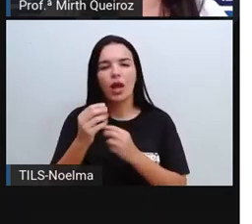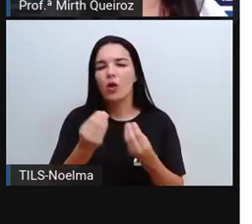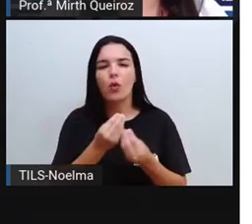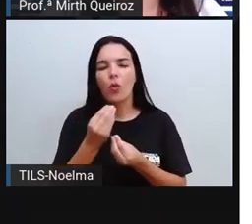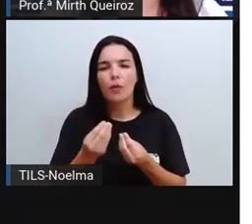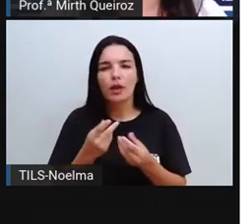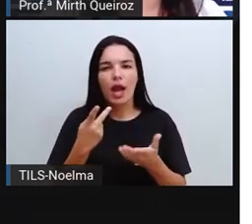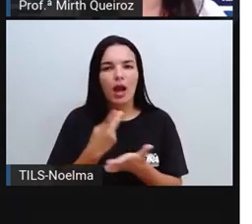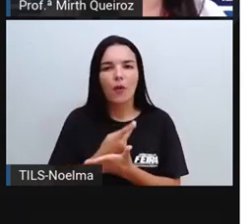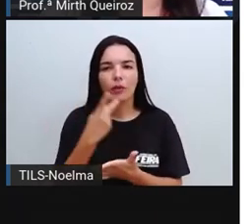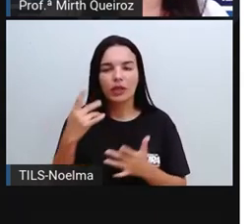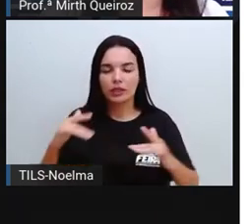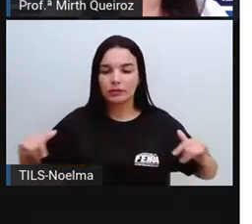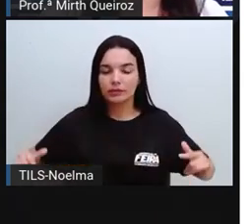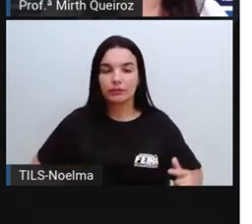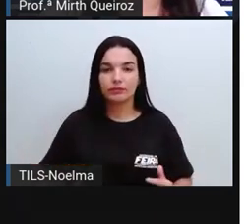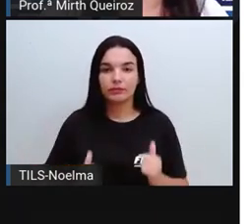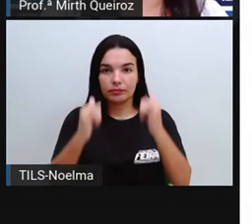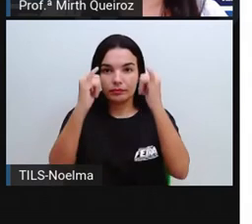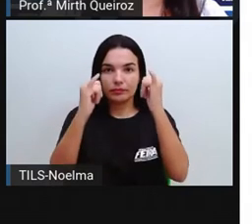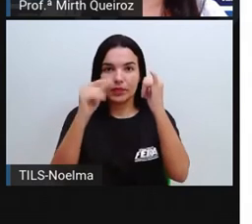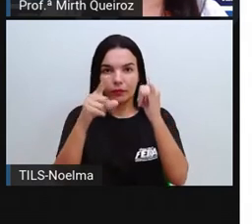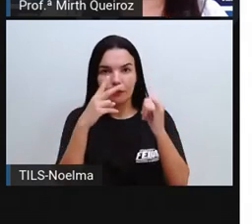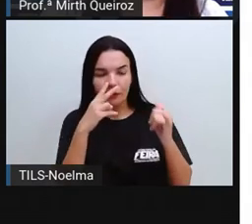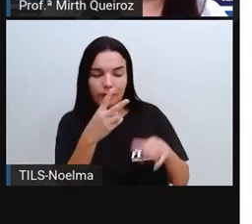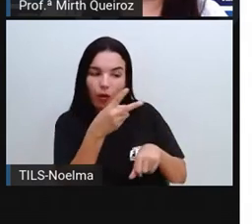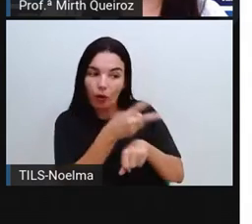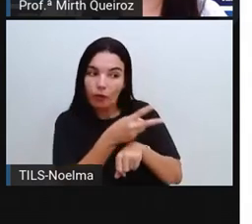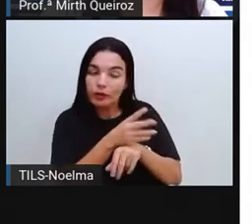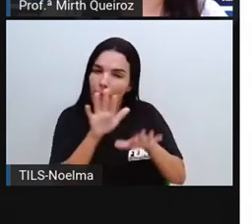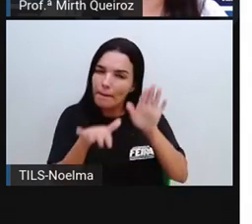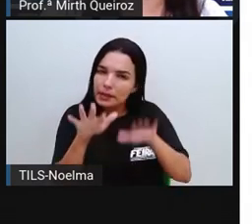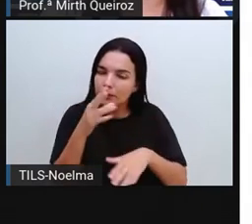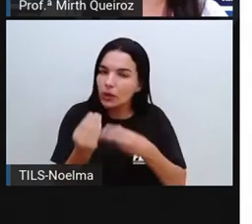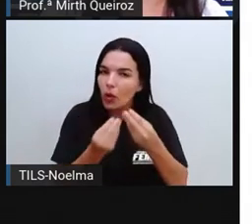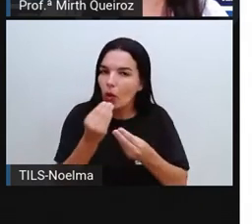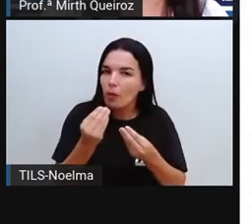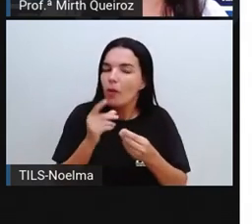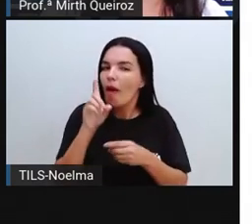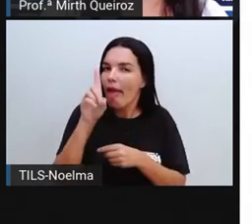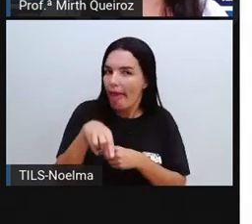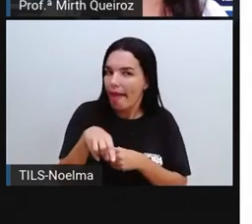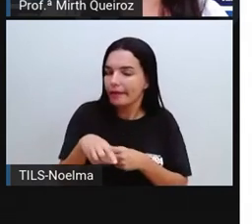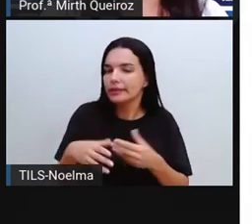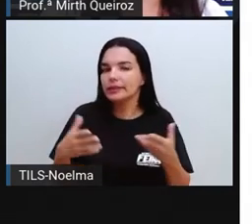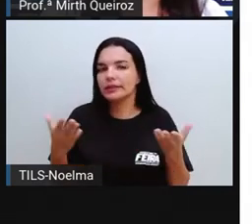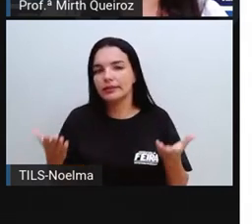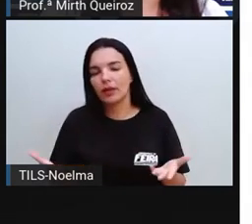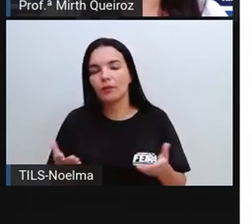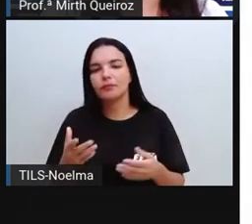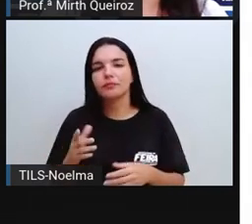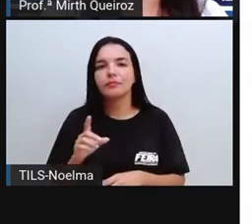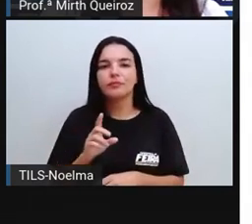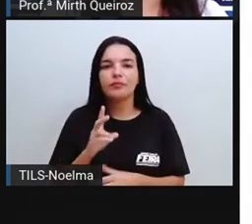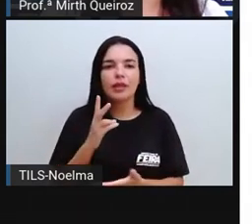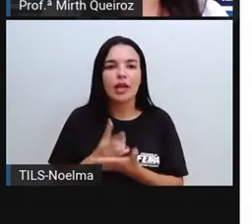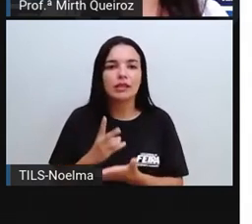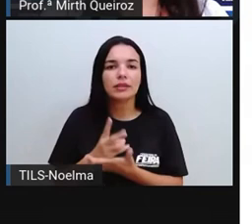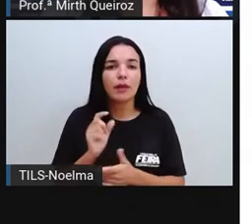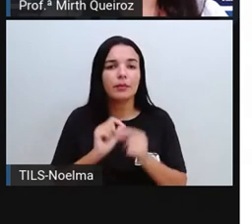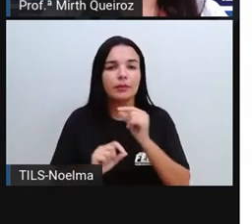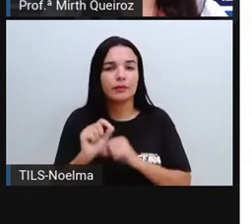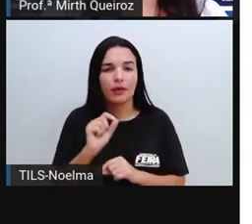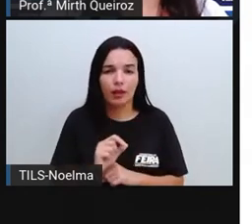funciona uma hidrelétrica. Vocês já viram aí a partir do vídeo, mais ou menos, como funciona. Onde, geralmente, uma hidrelétrica